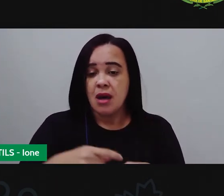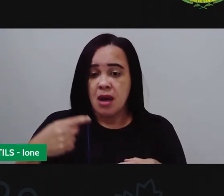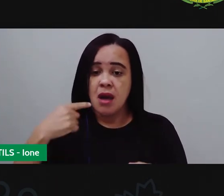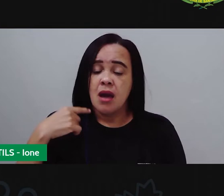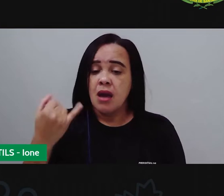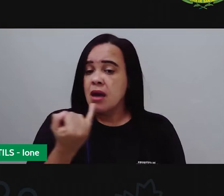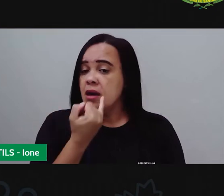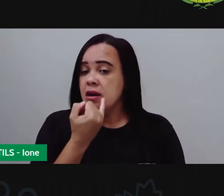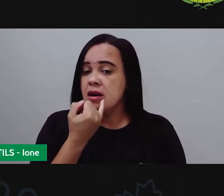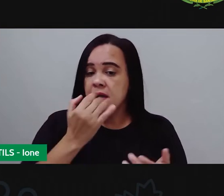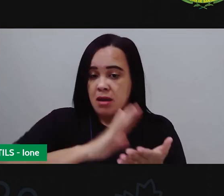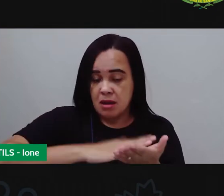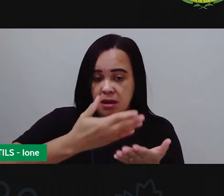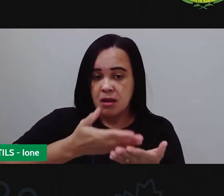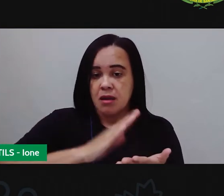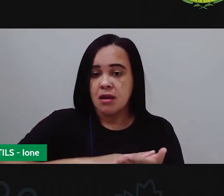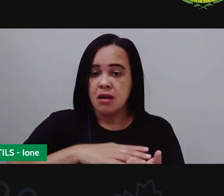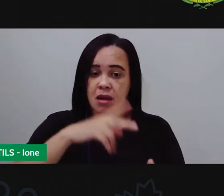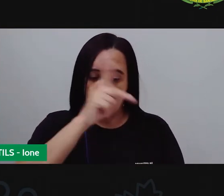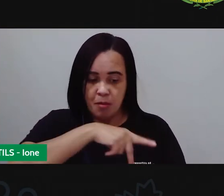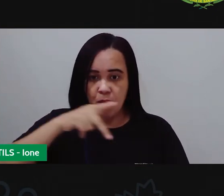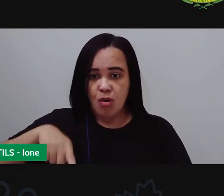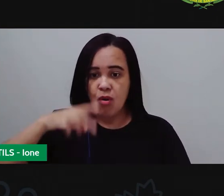pra que vocês nos observem.